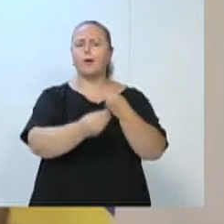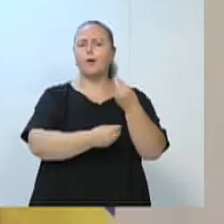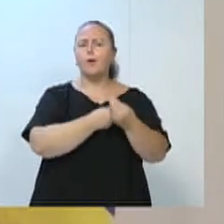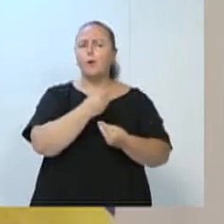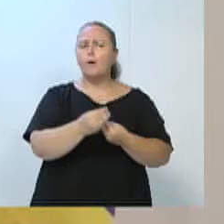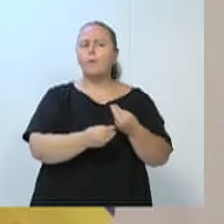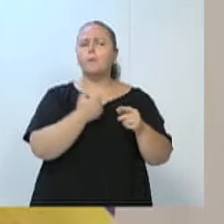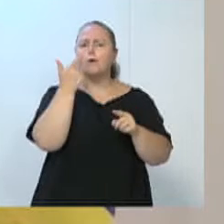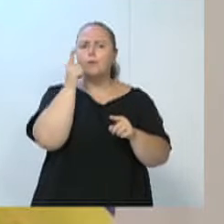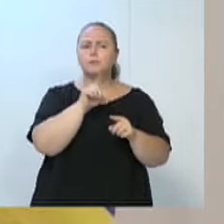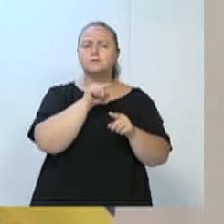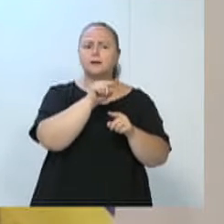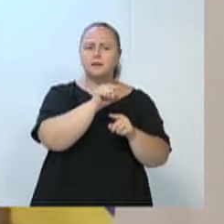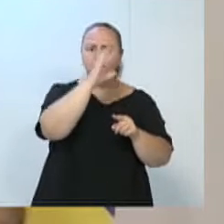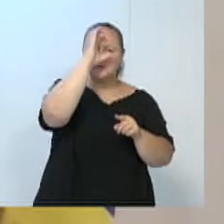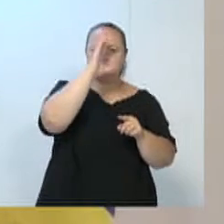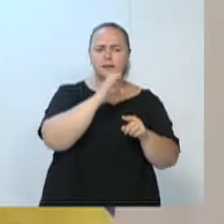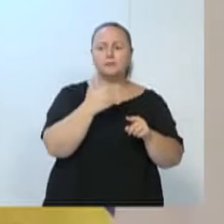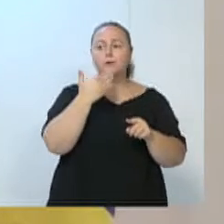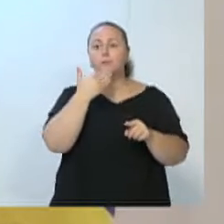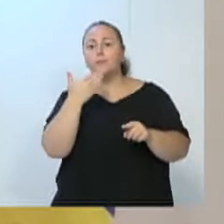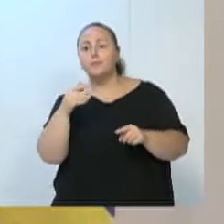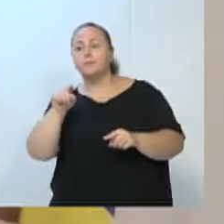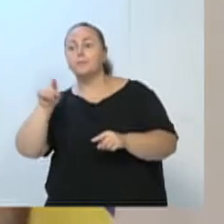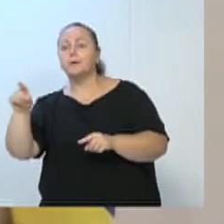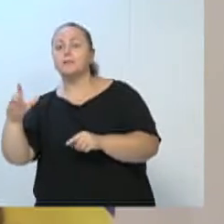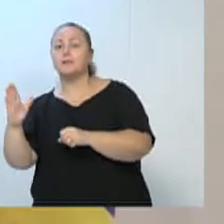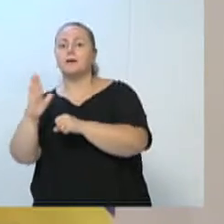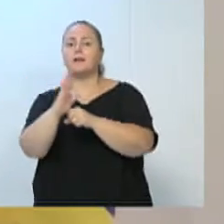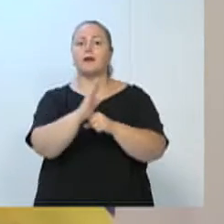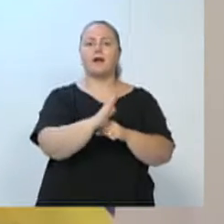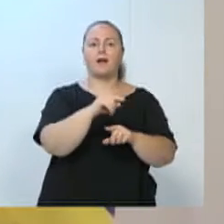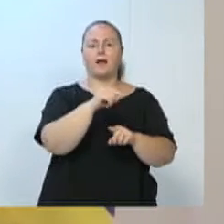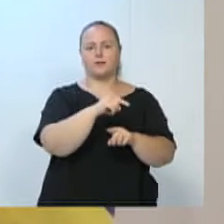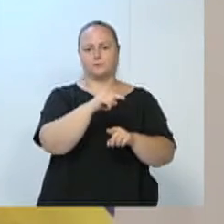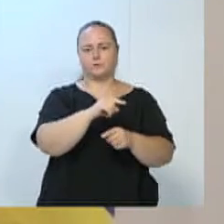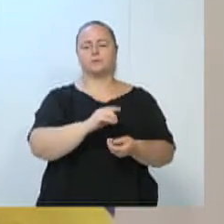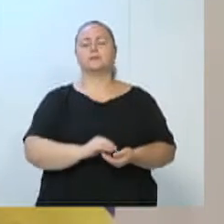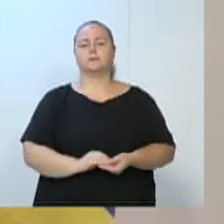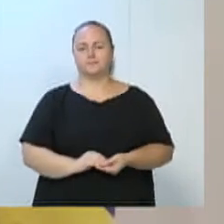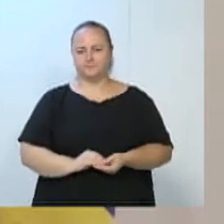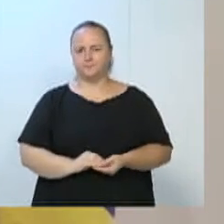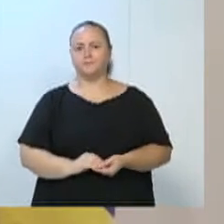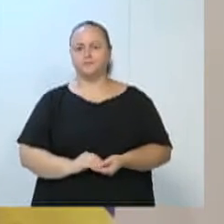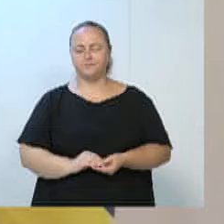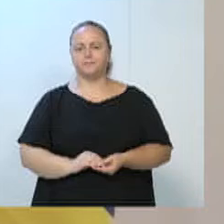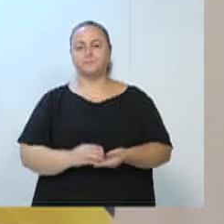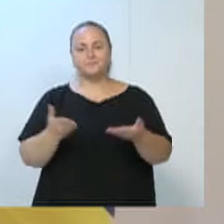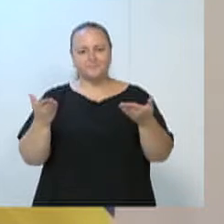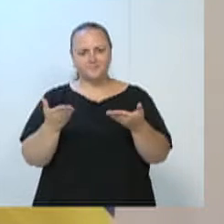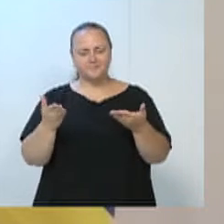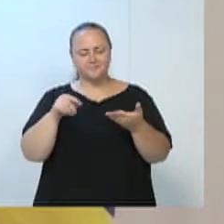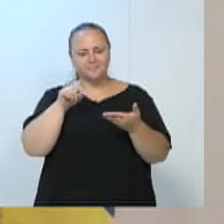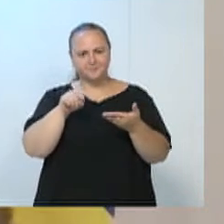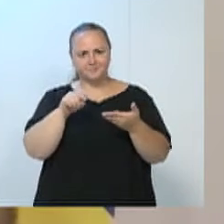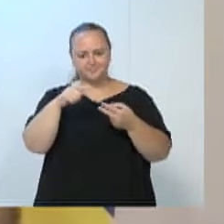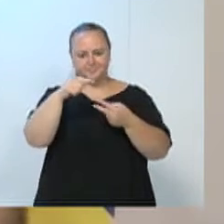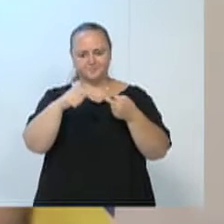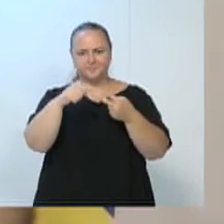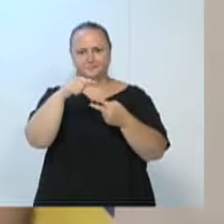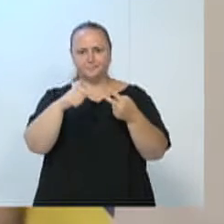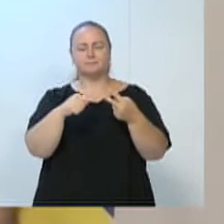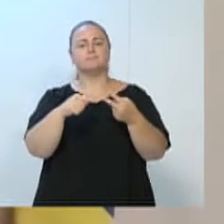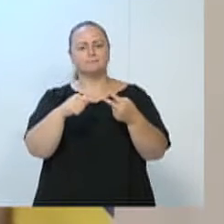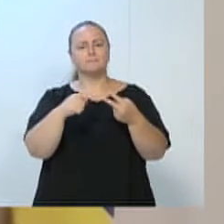o cidadão para que ele possa buscar o atendimento junto à secretaria. E nesse caso específico, esses dois cidadãos, eu